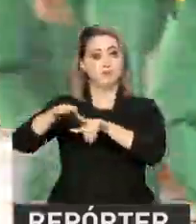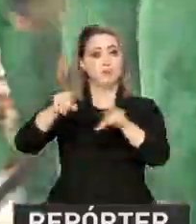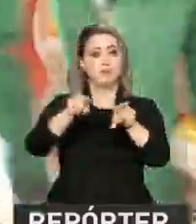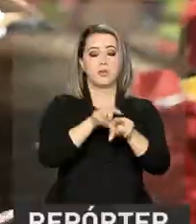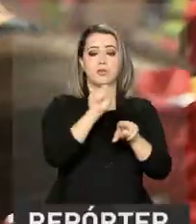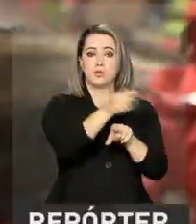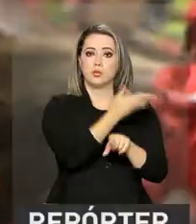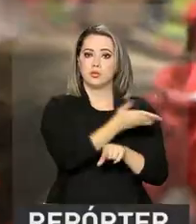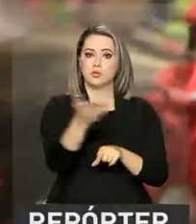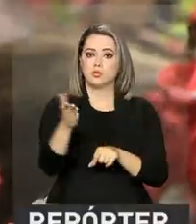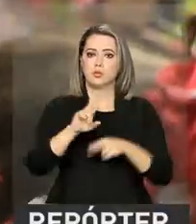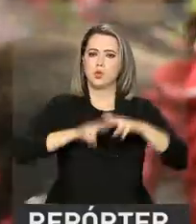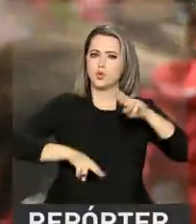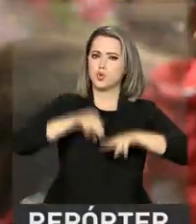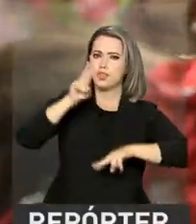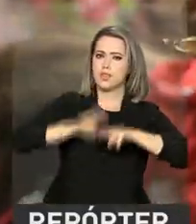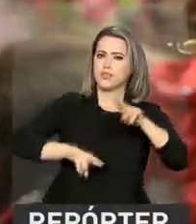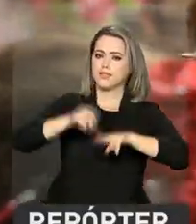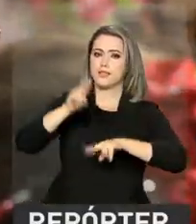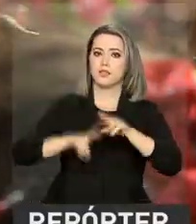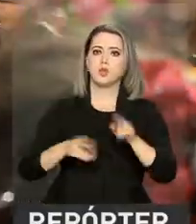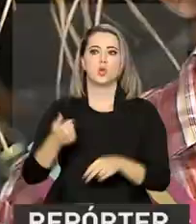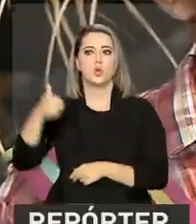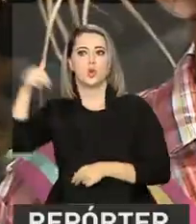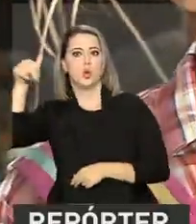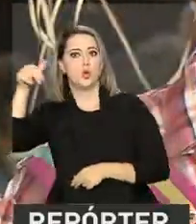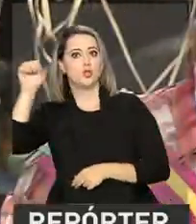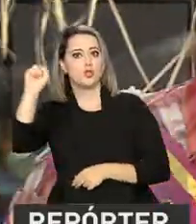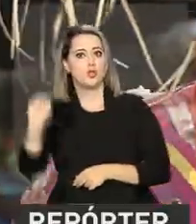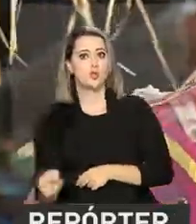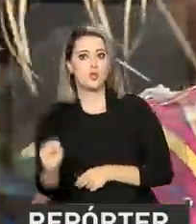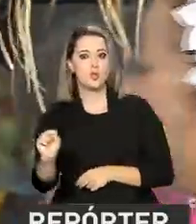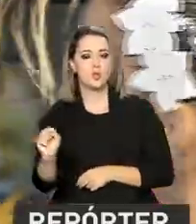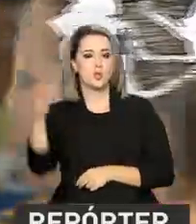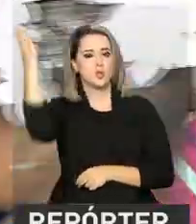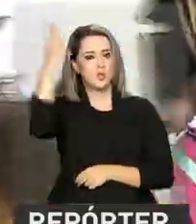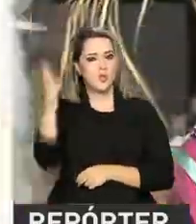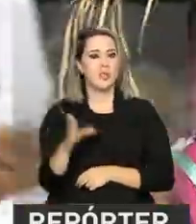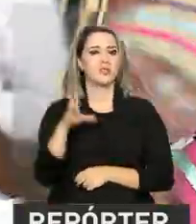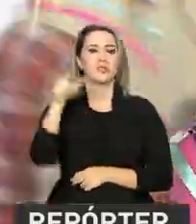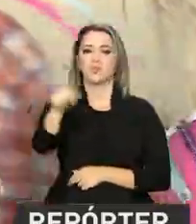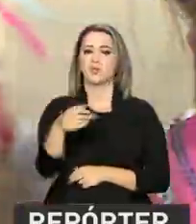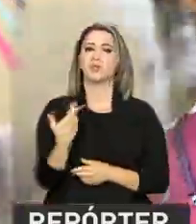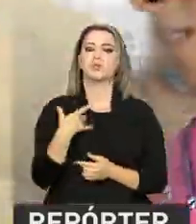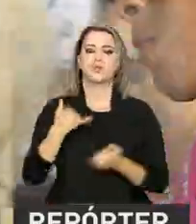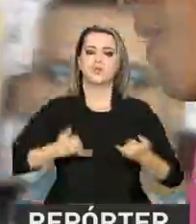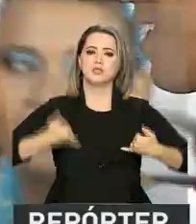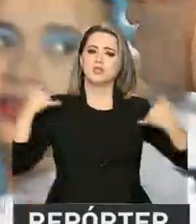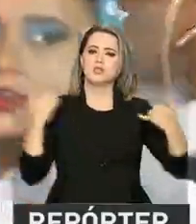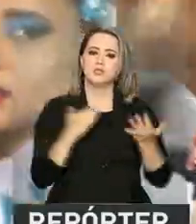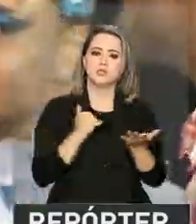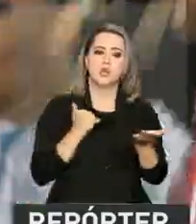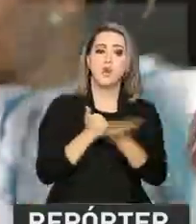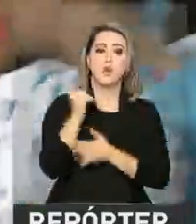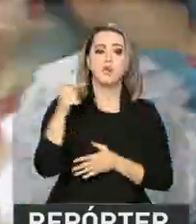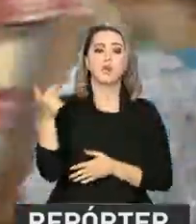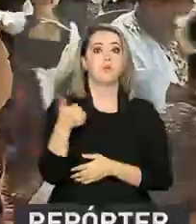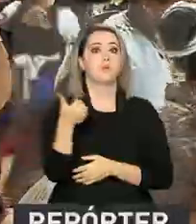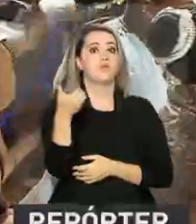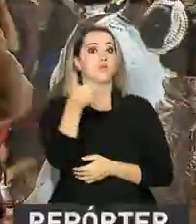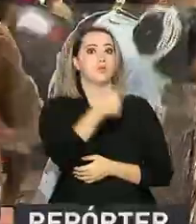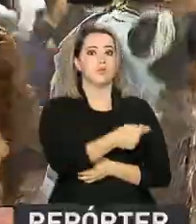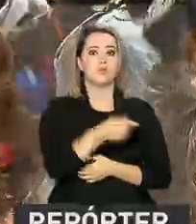que esse tipo de evento ocorre de norte a sul do país. Os festejos, celebrados no Brasil desde pelo menos o século